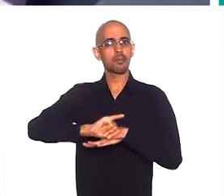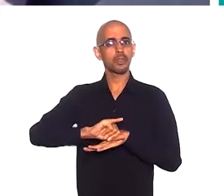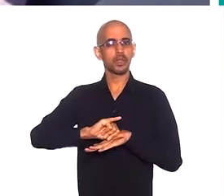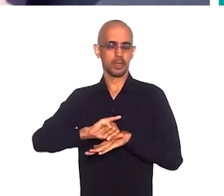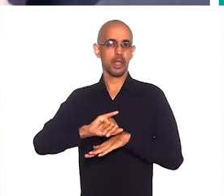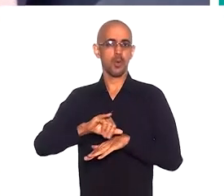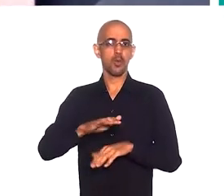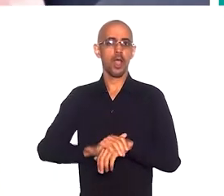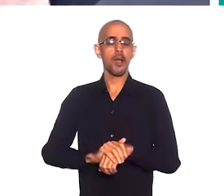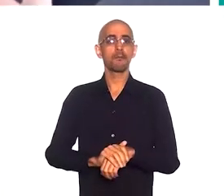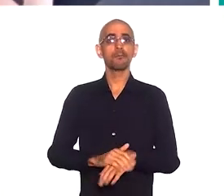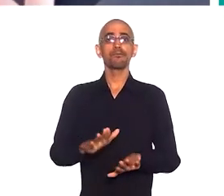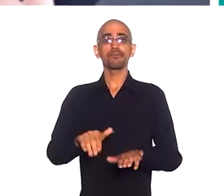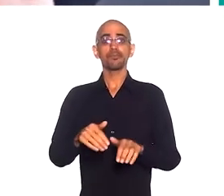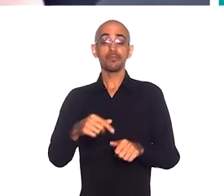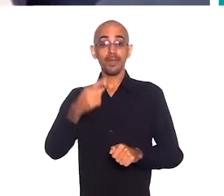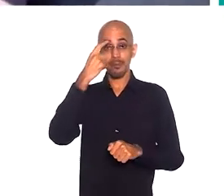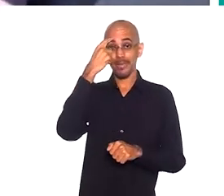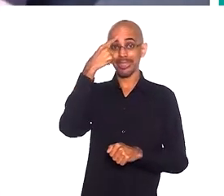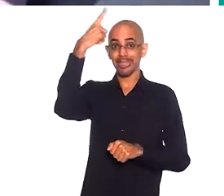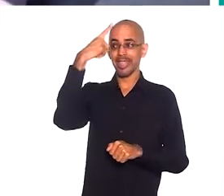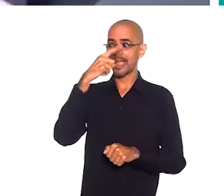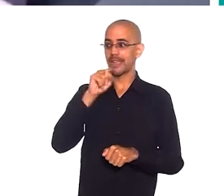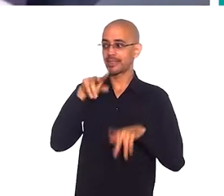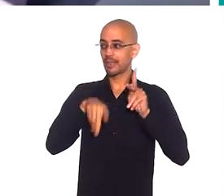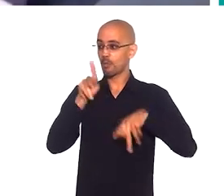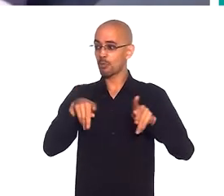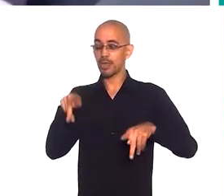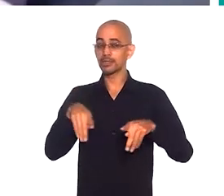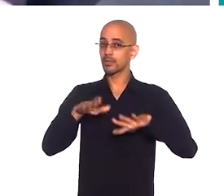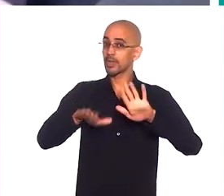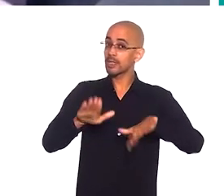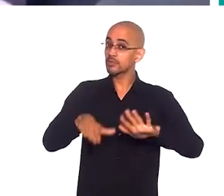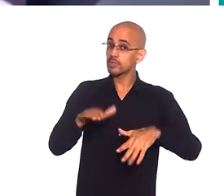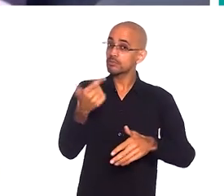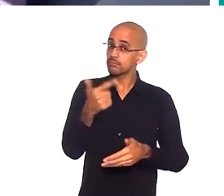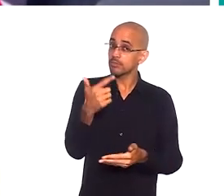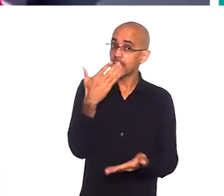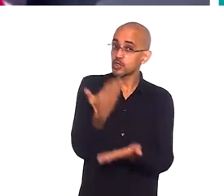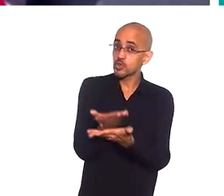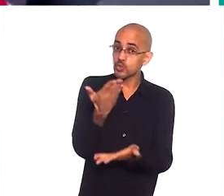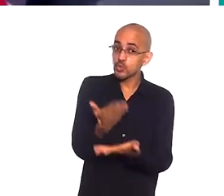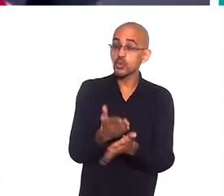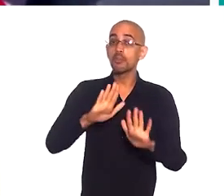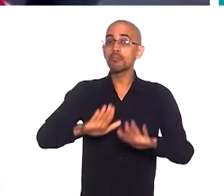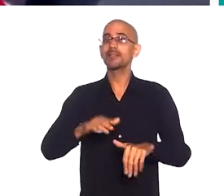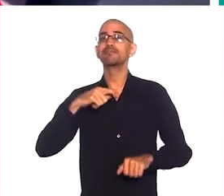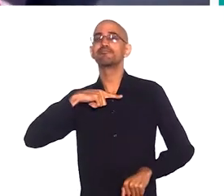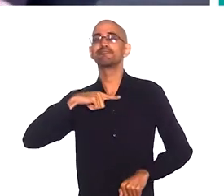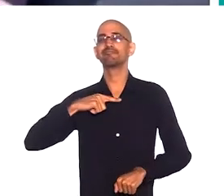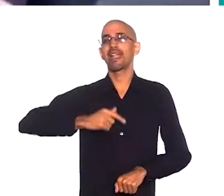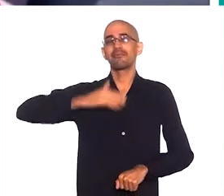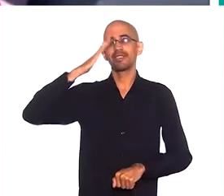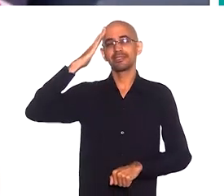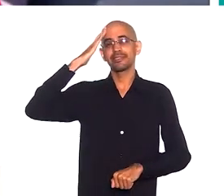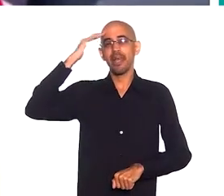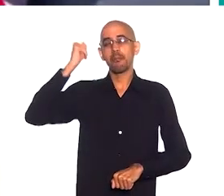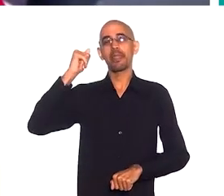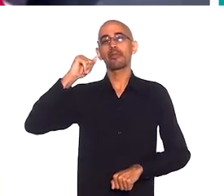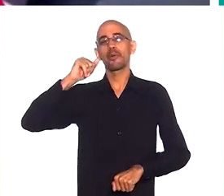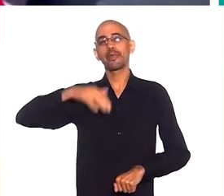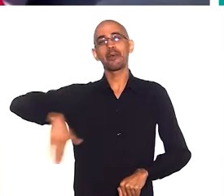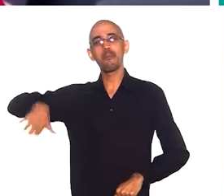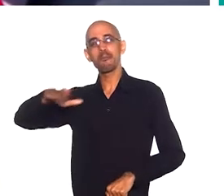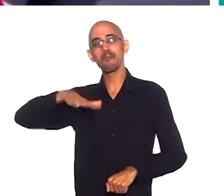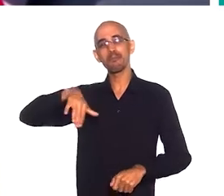genialidade do nosso povo. Às vezes o nosso povo não tem estudo, mas ele tem sabedoria popular. E isso